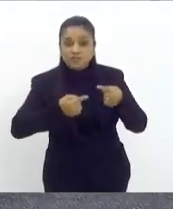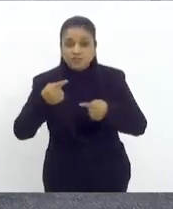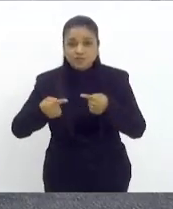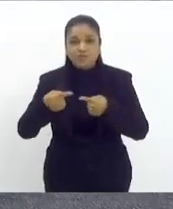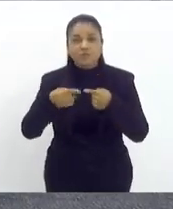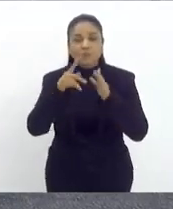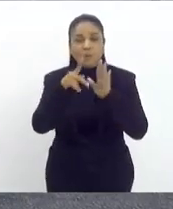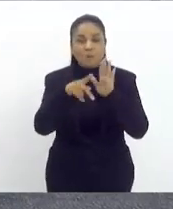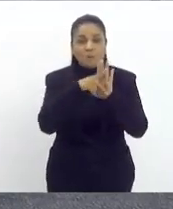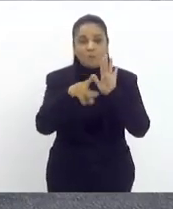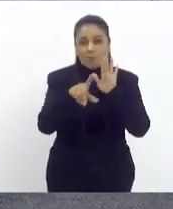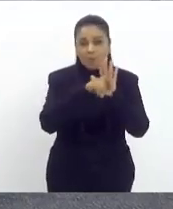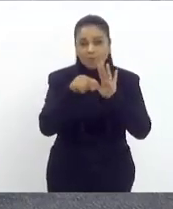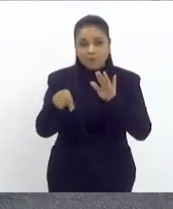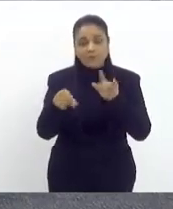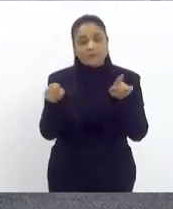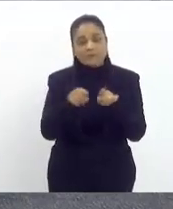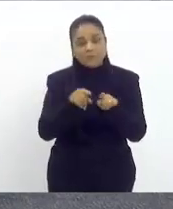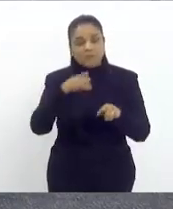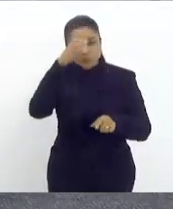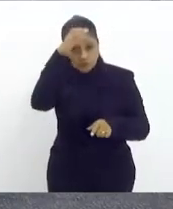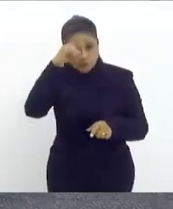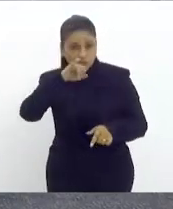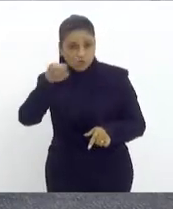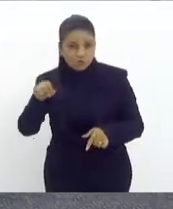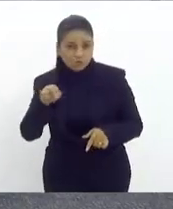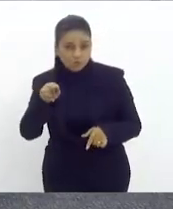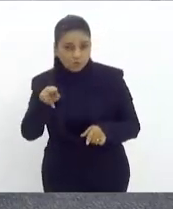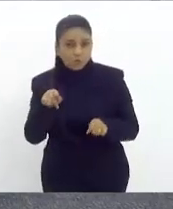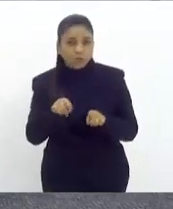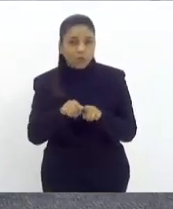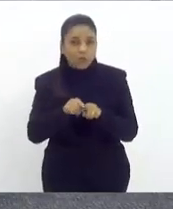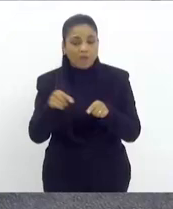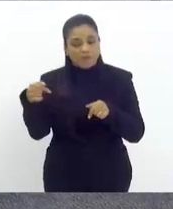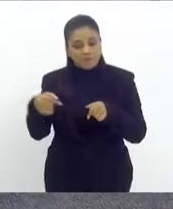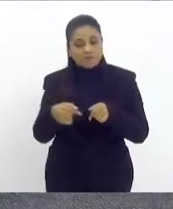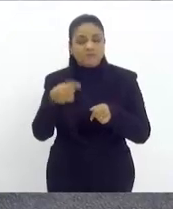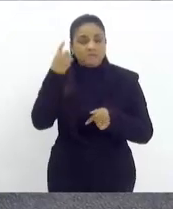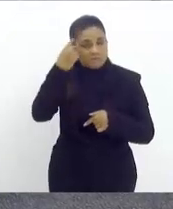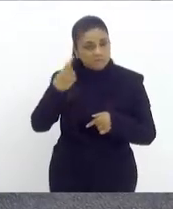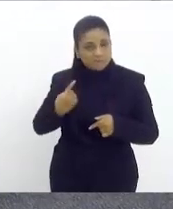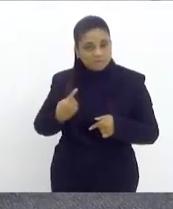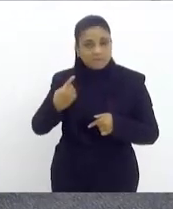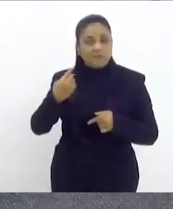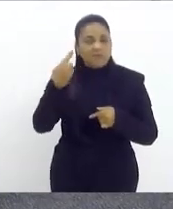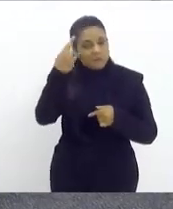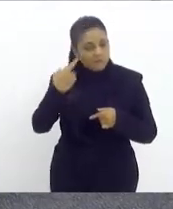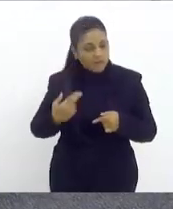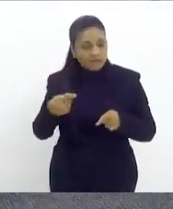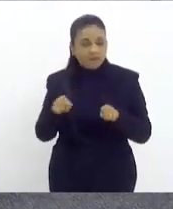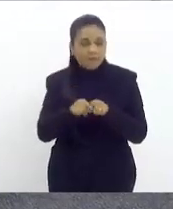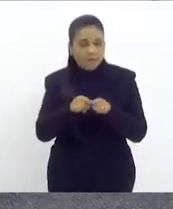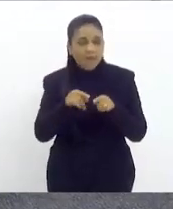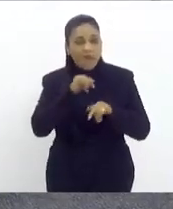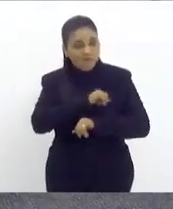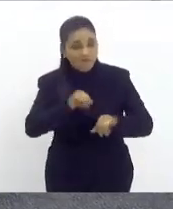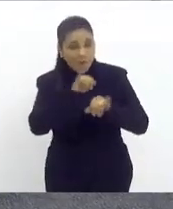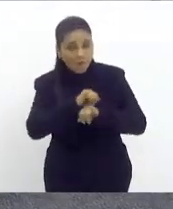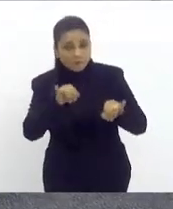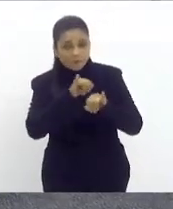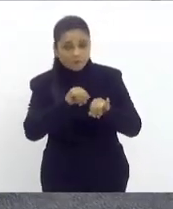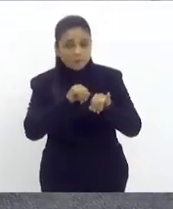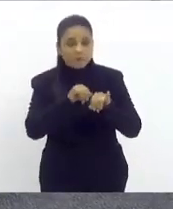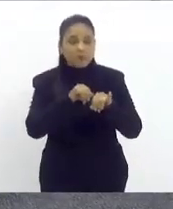excelência em boa hora traz aqui para esse parlamento. Exatamente essa informação impede